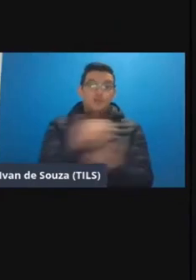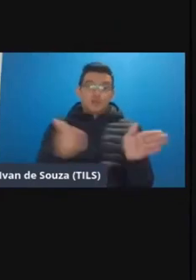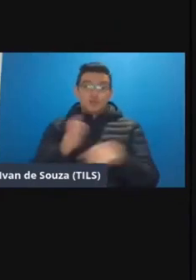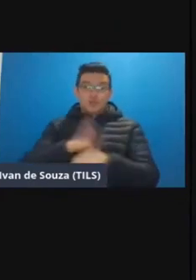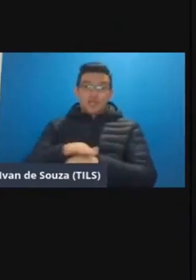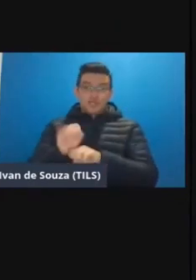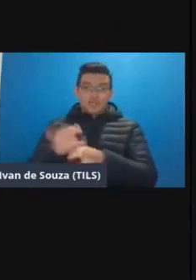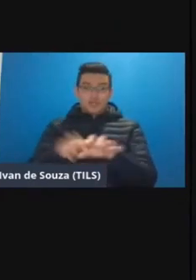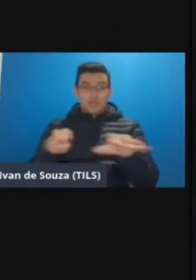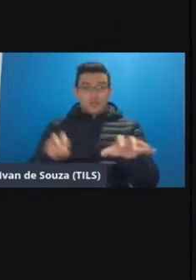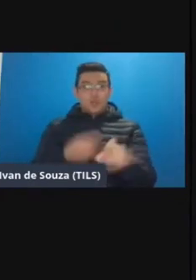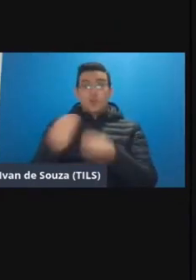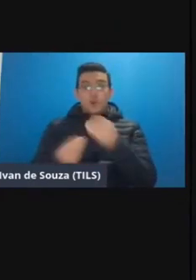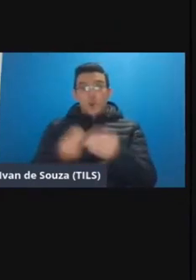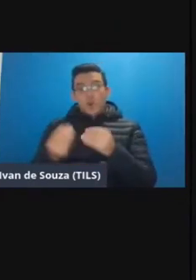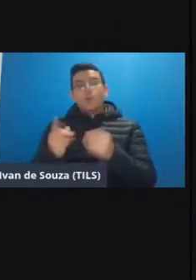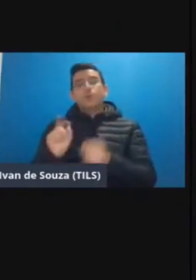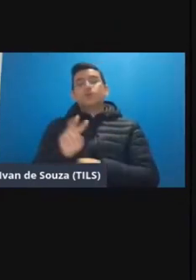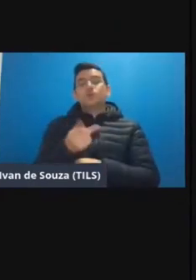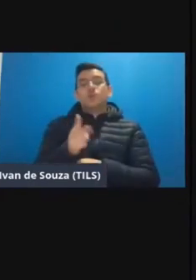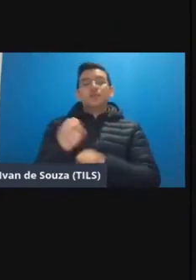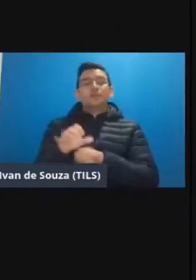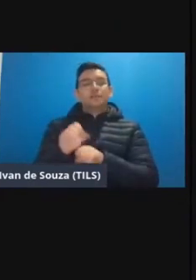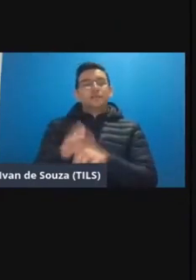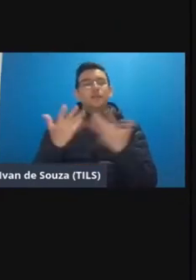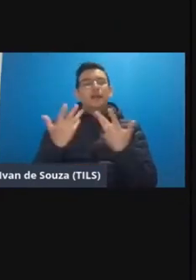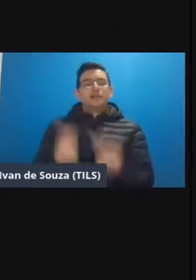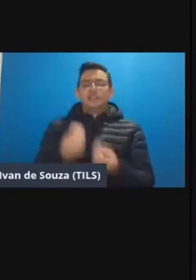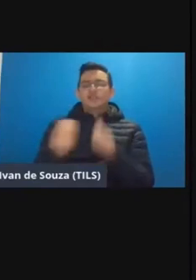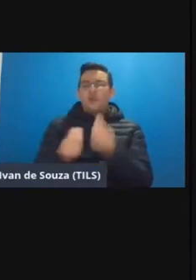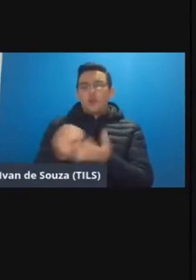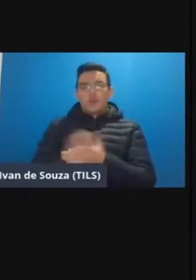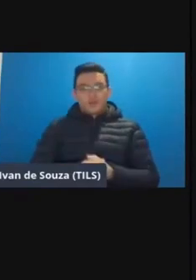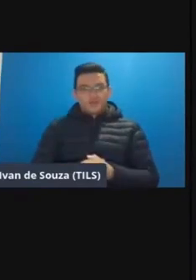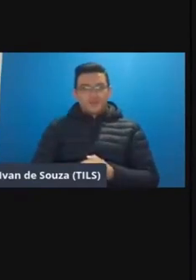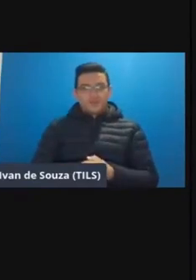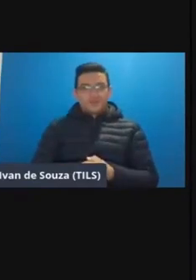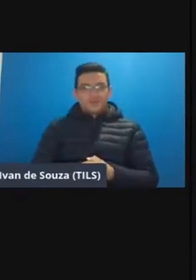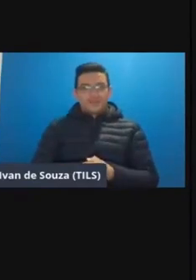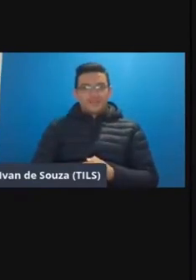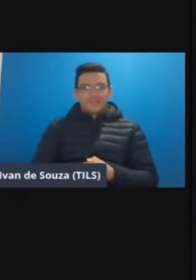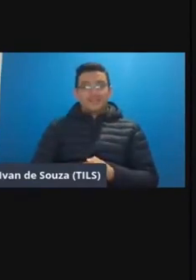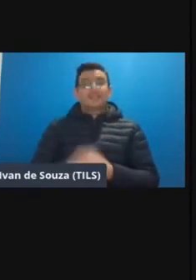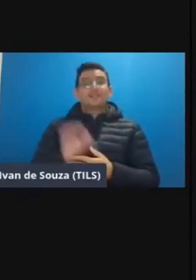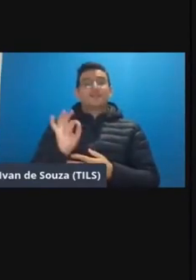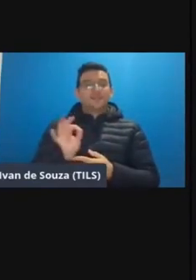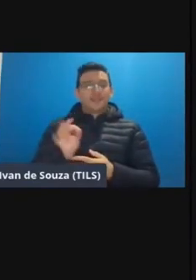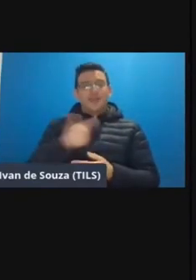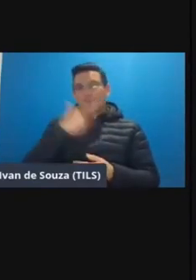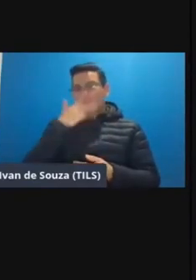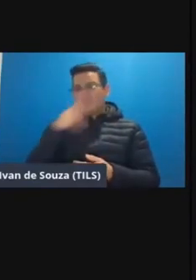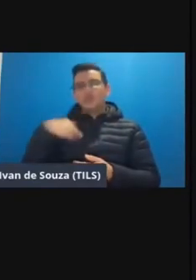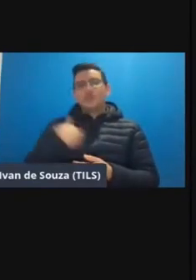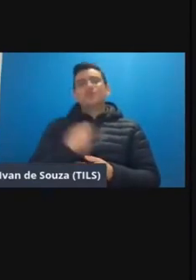remoto como não deixar ambos os ensinos muito cansativos é eu acho que a